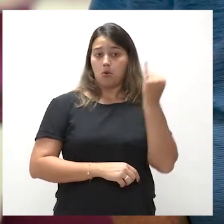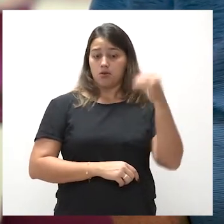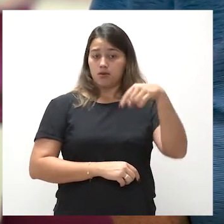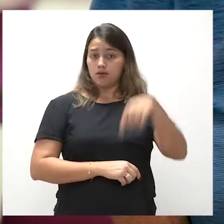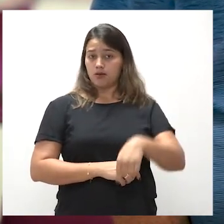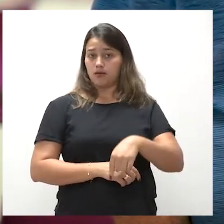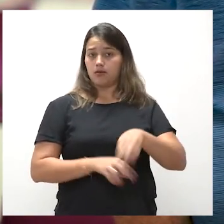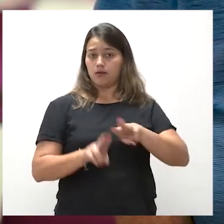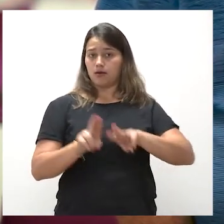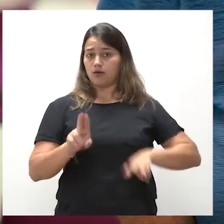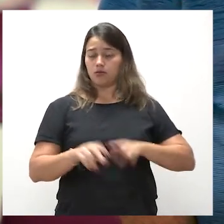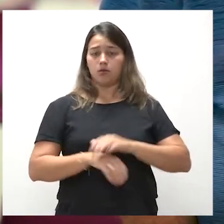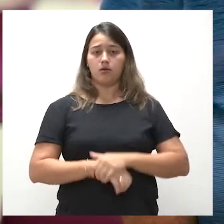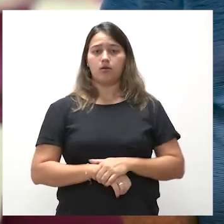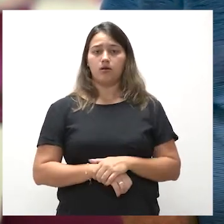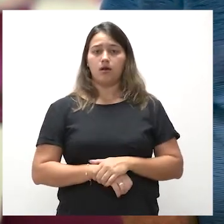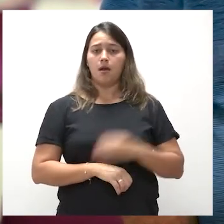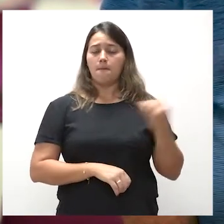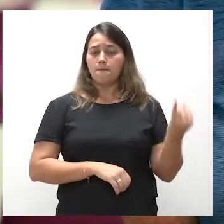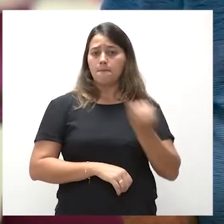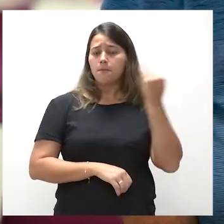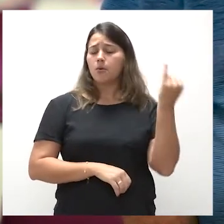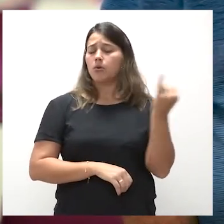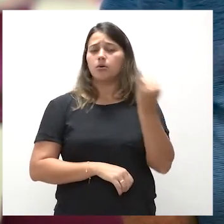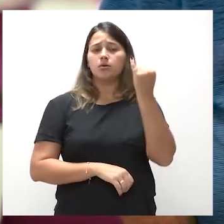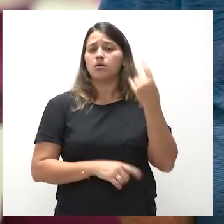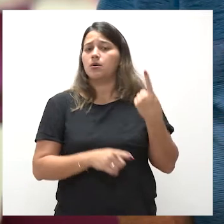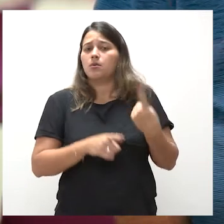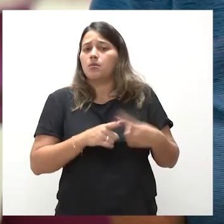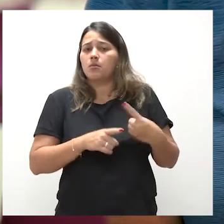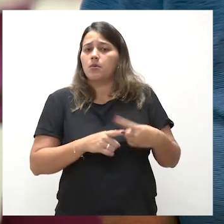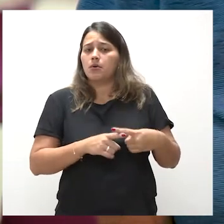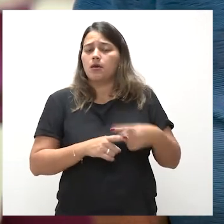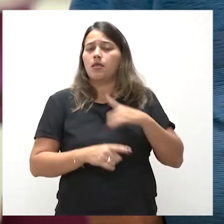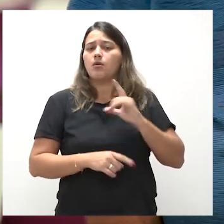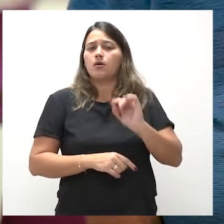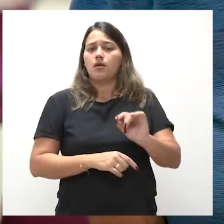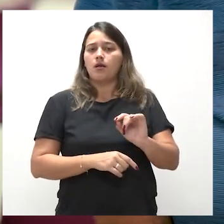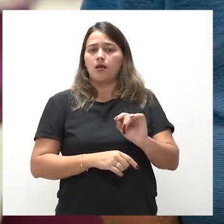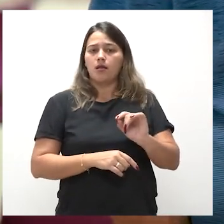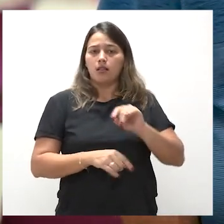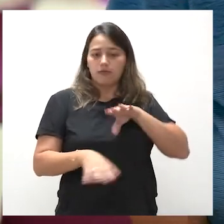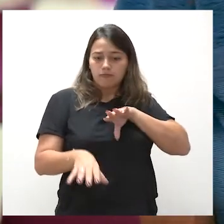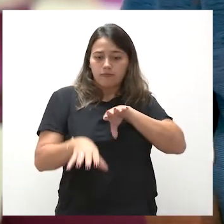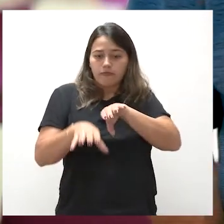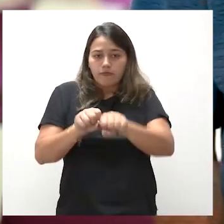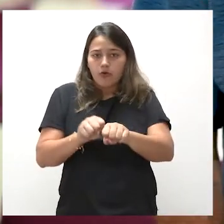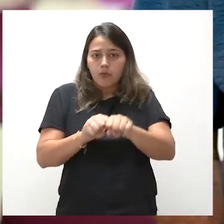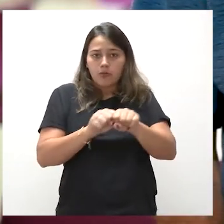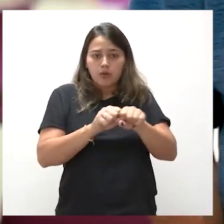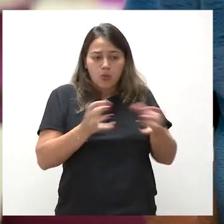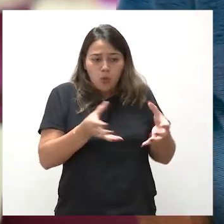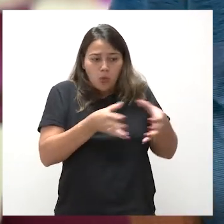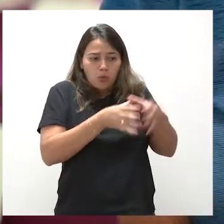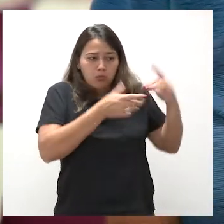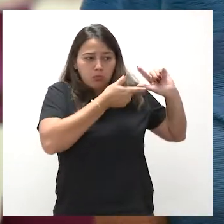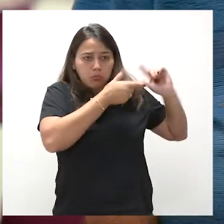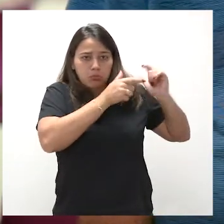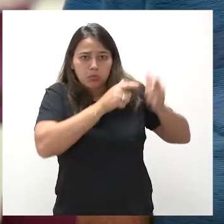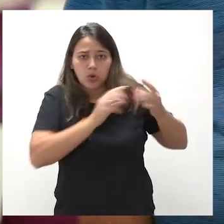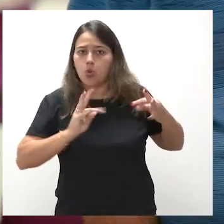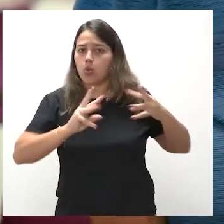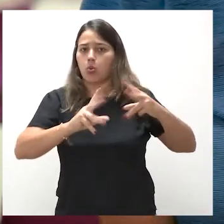é muito importante. Muito importante porque ela forma as gerações. Todas as